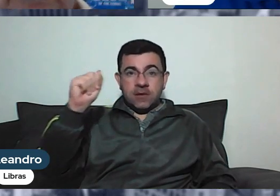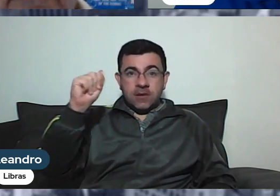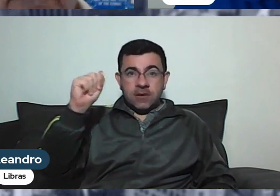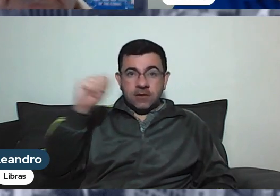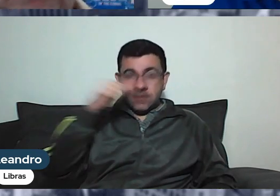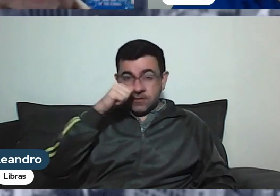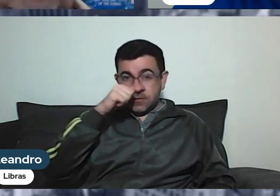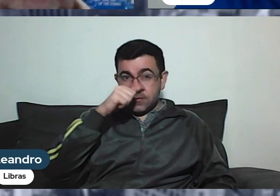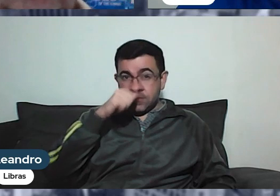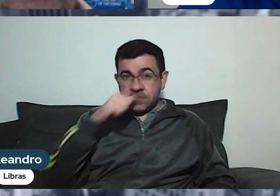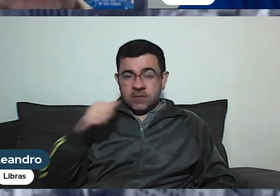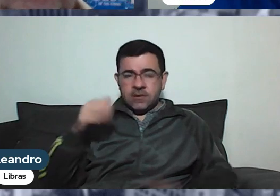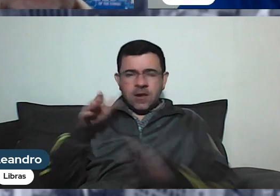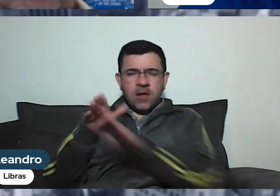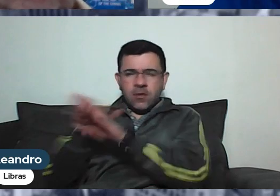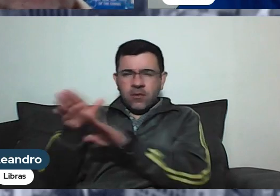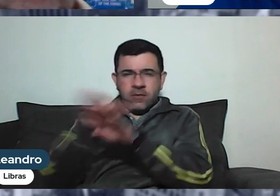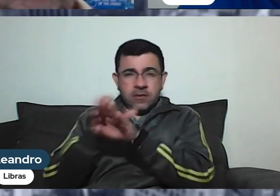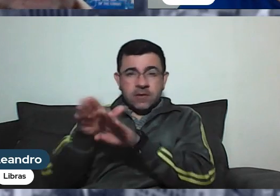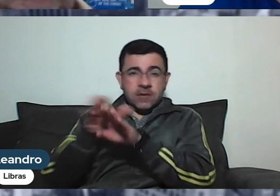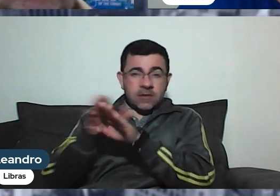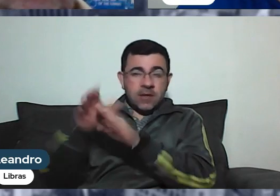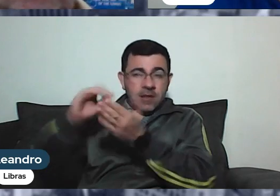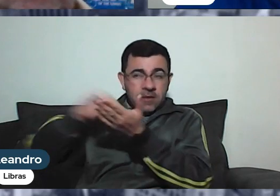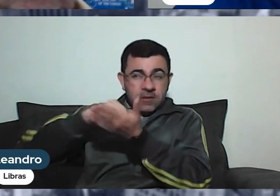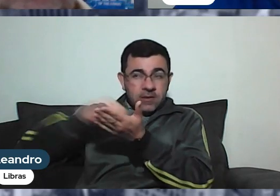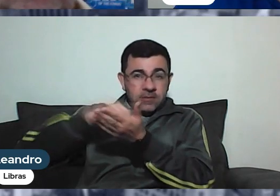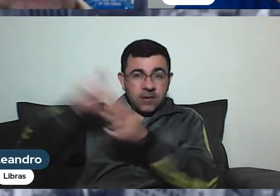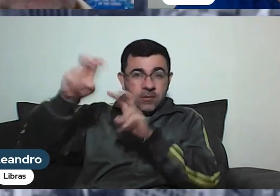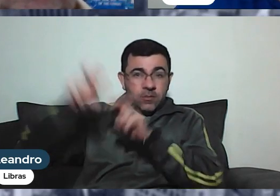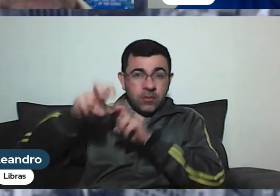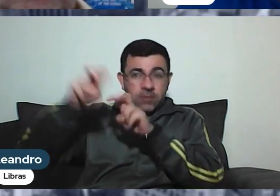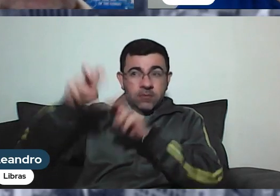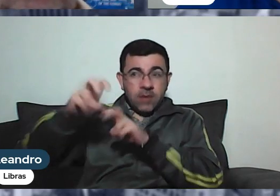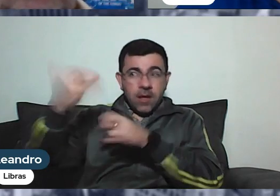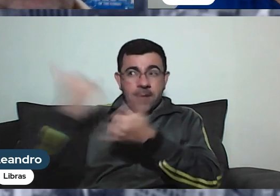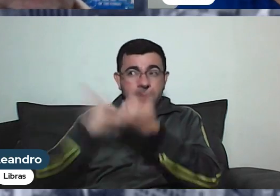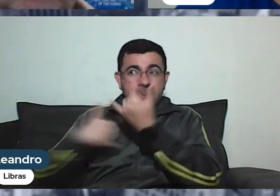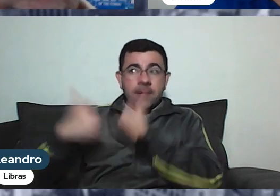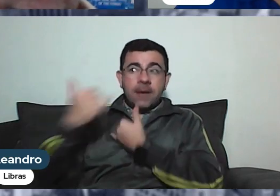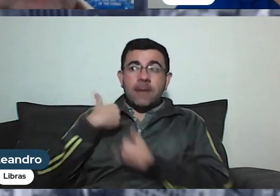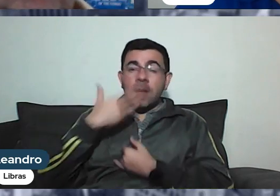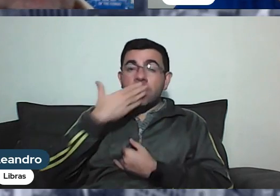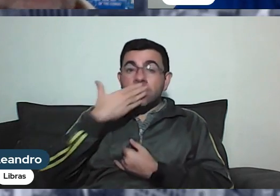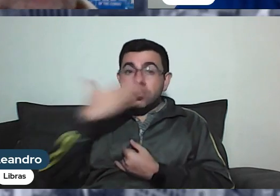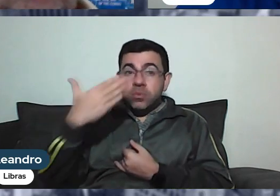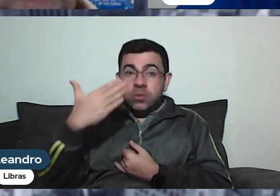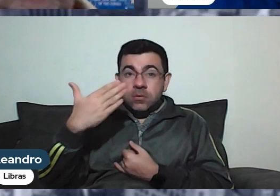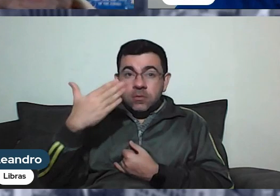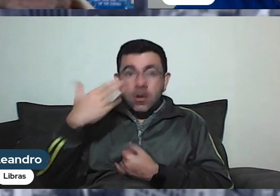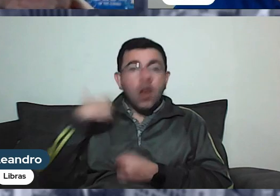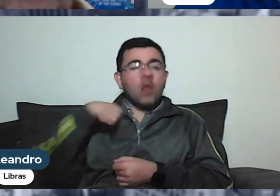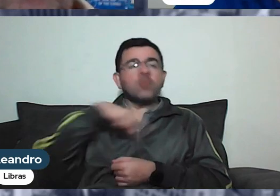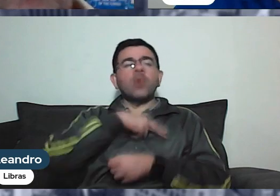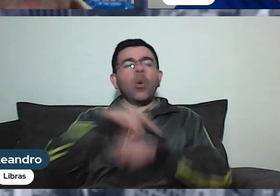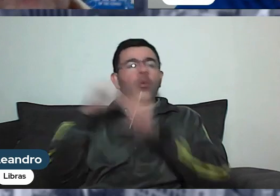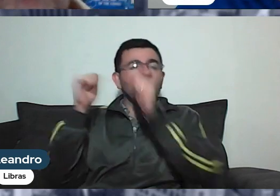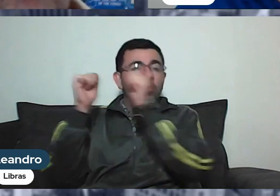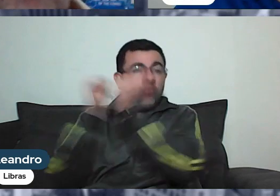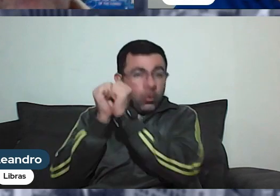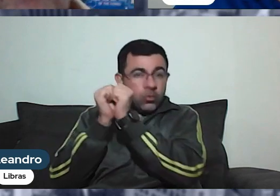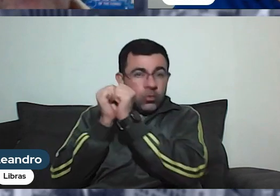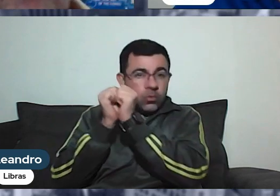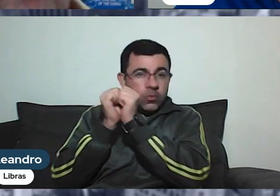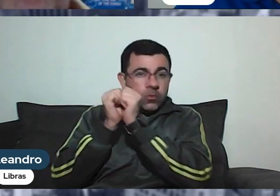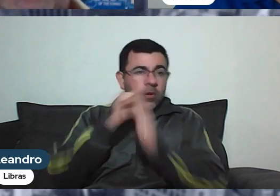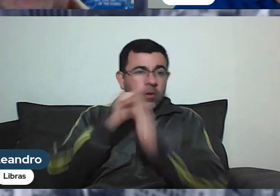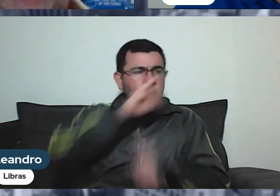para poder buscar mais informações. Isso nós estamos fazendo em conjunto. O Zé Carlos já está